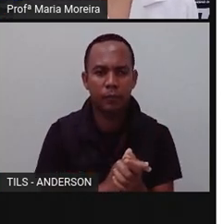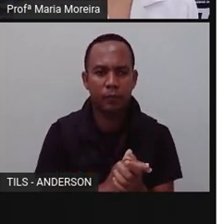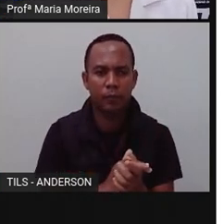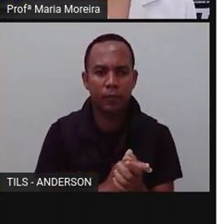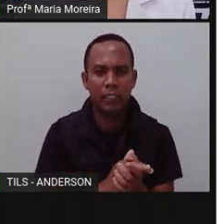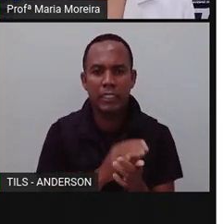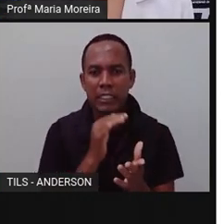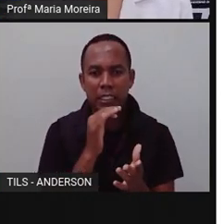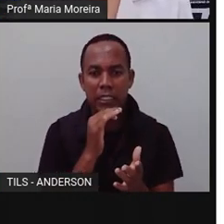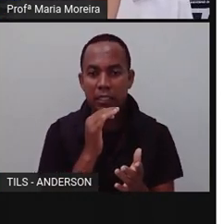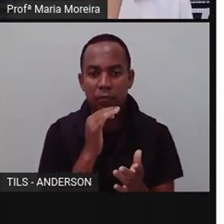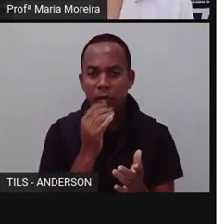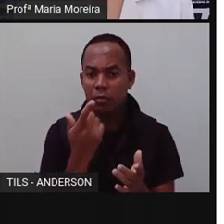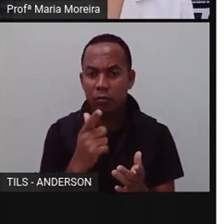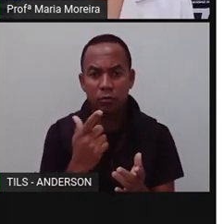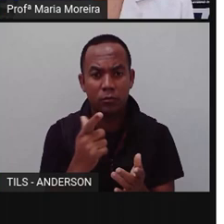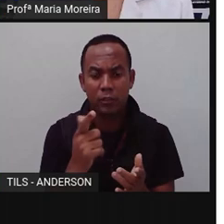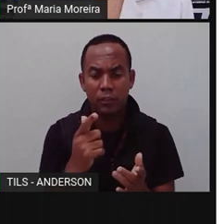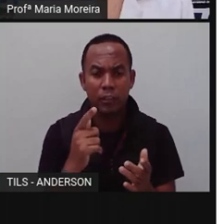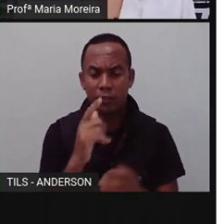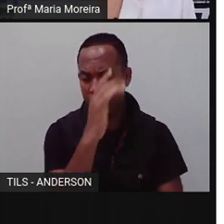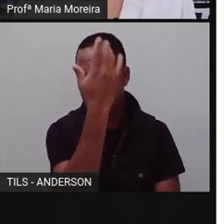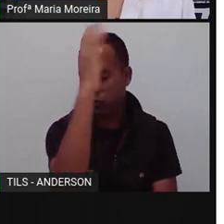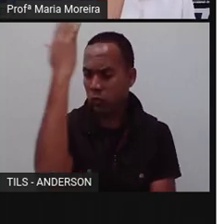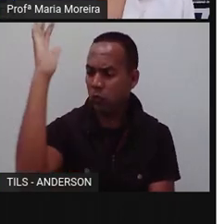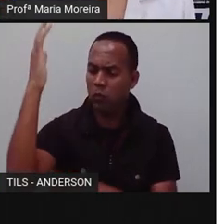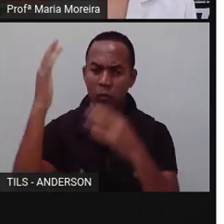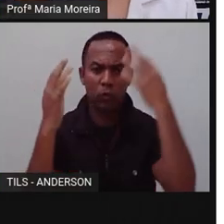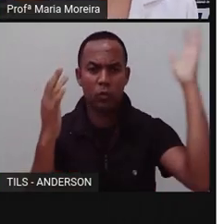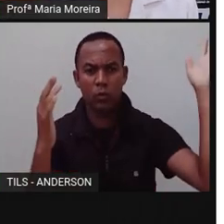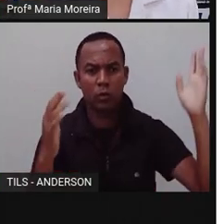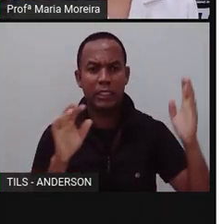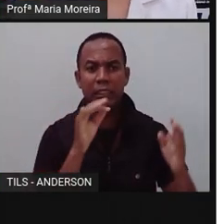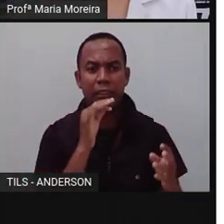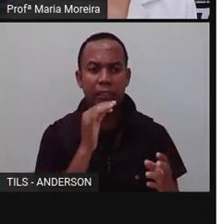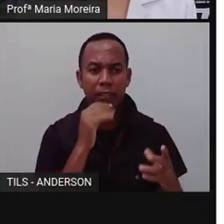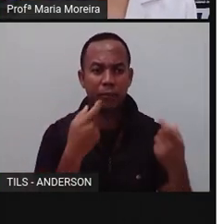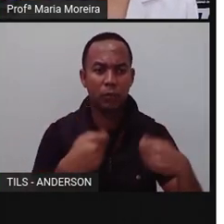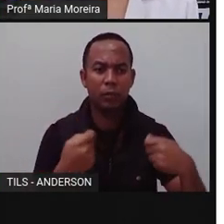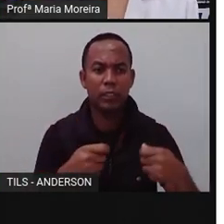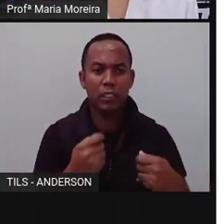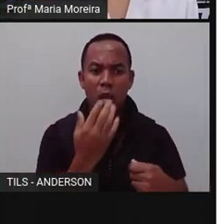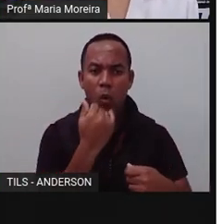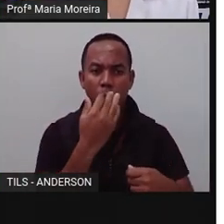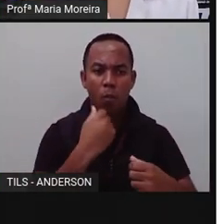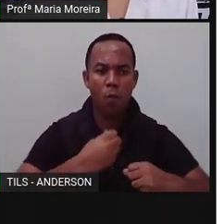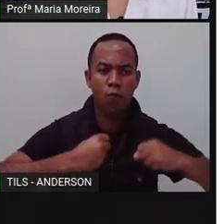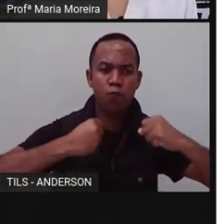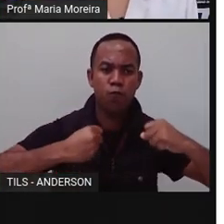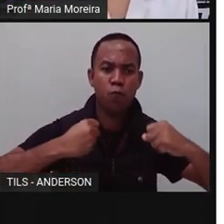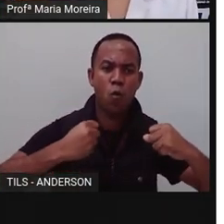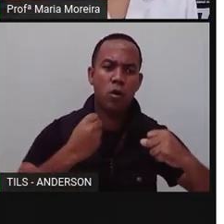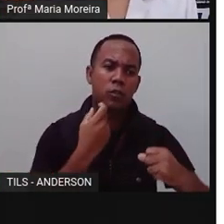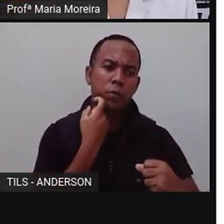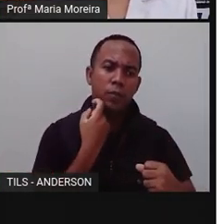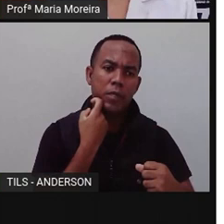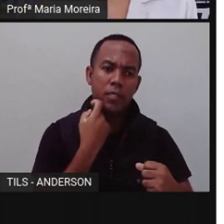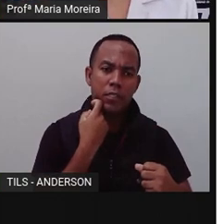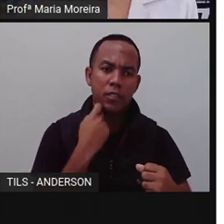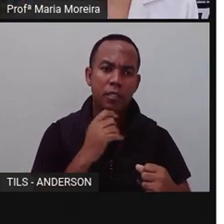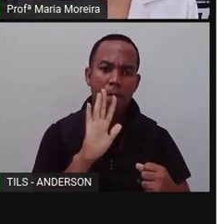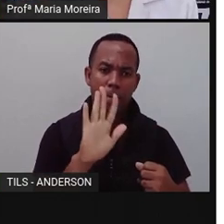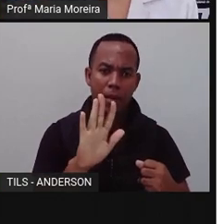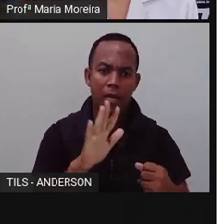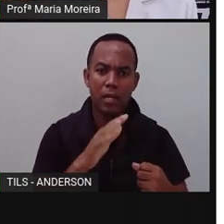obviamente, não vai ter a vegetação para que esse peixe precisa. Eles precisam, querendo ou não, engordar o peixe, porque em algum momento ele vai